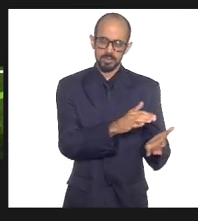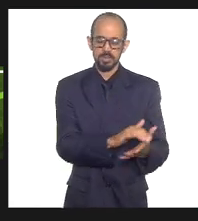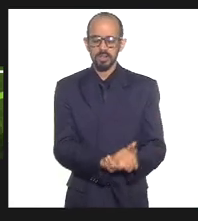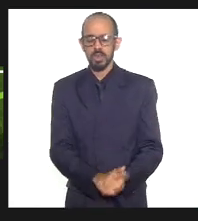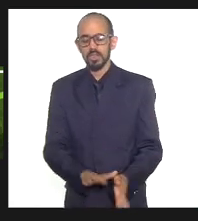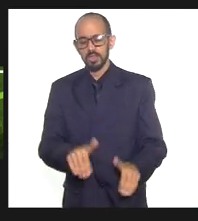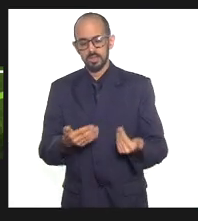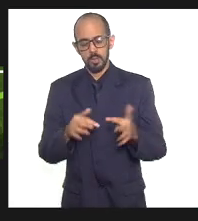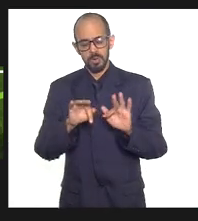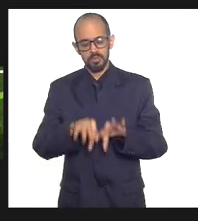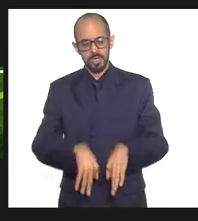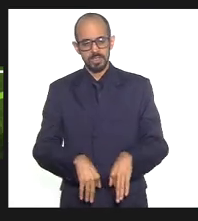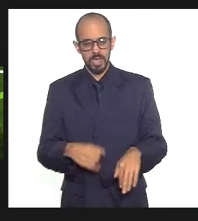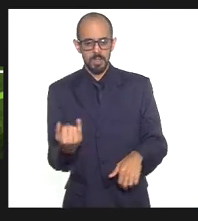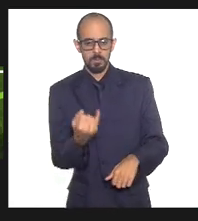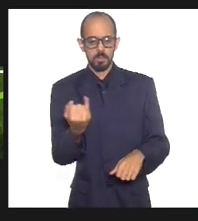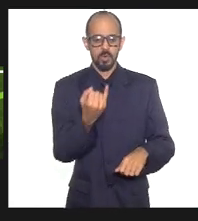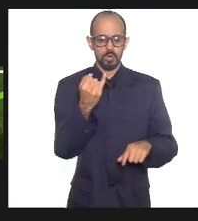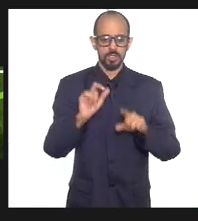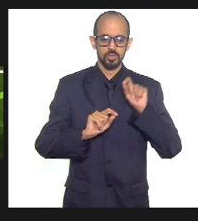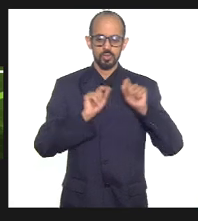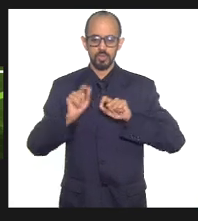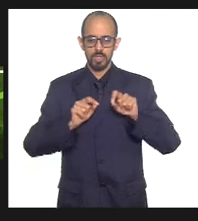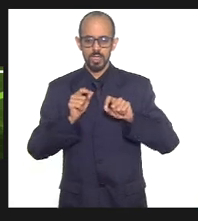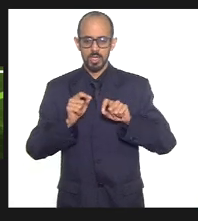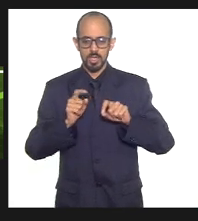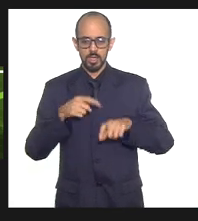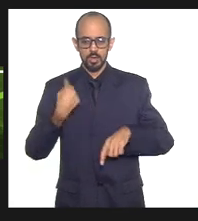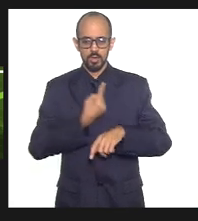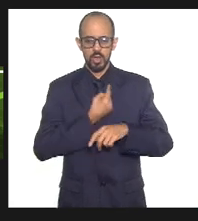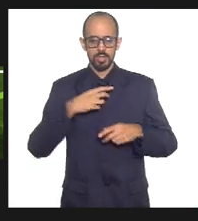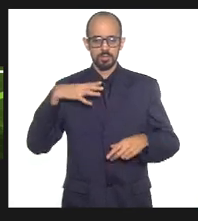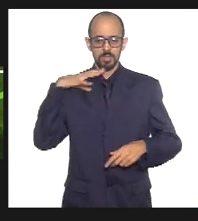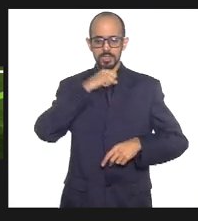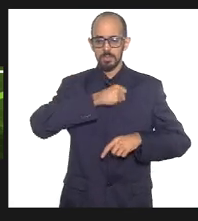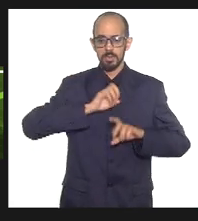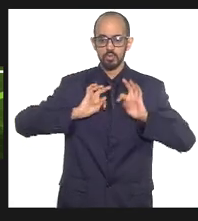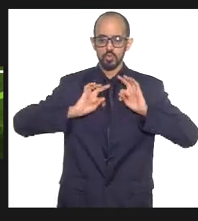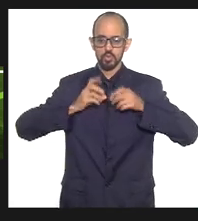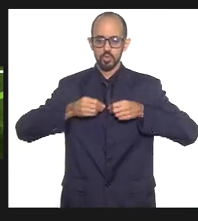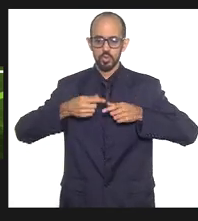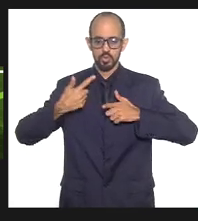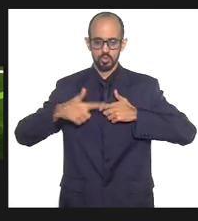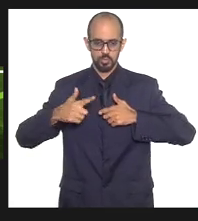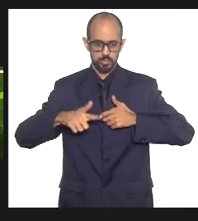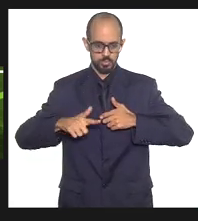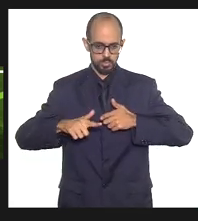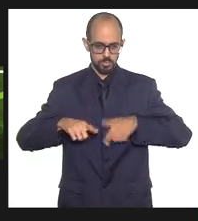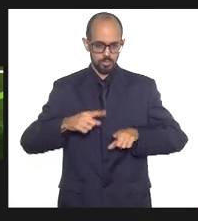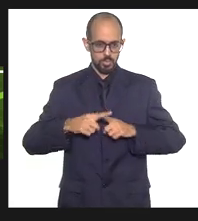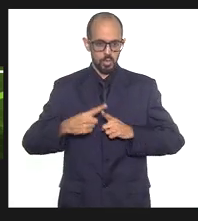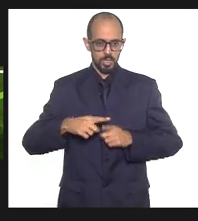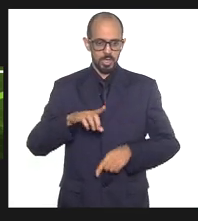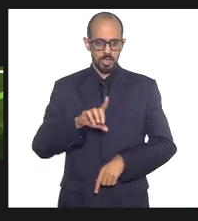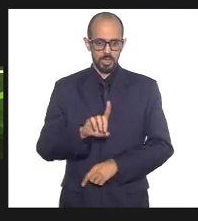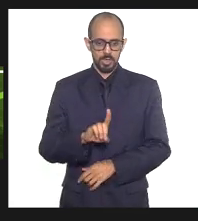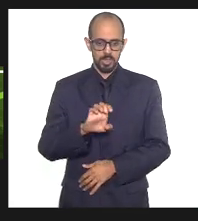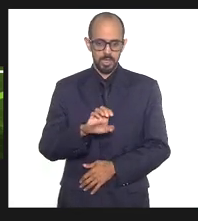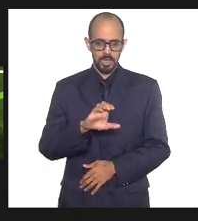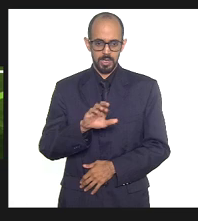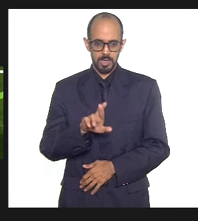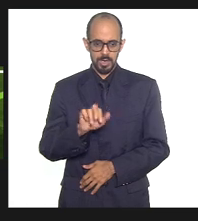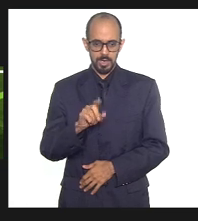dizer o seguinte, é importante vermos todas as questões. Por que a Decrade tem poucos quadros?